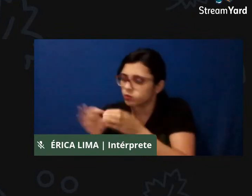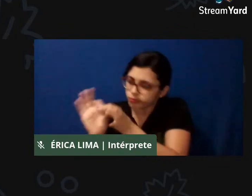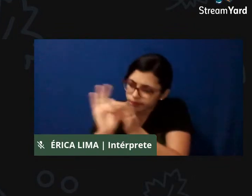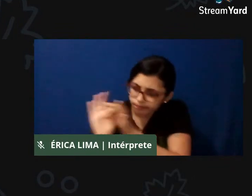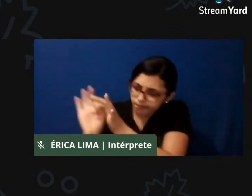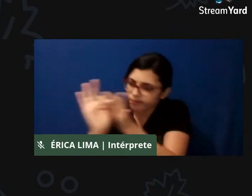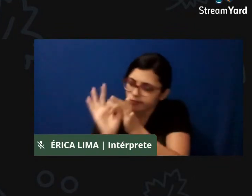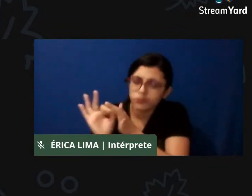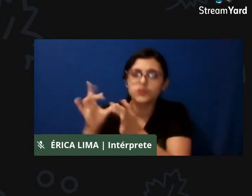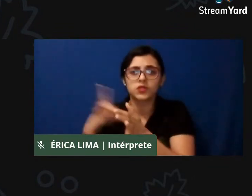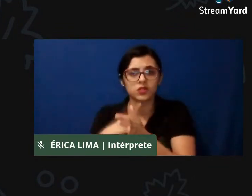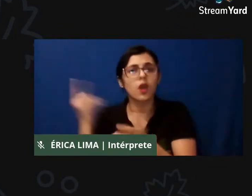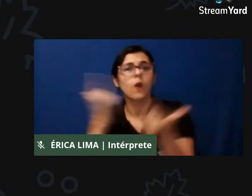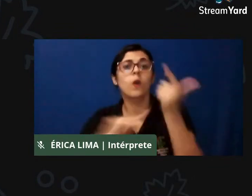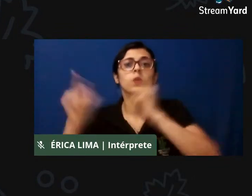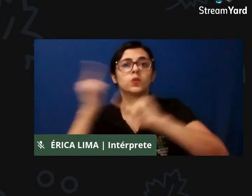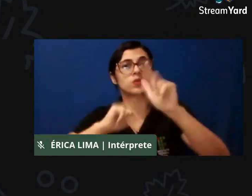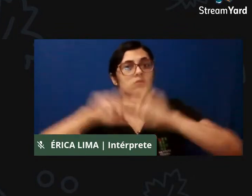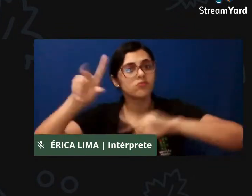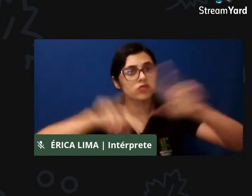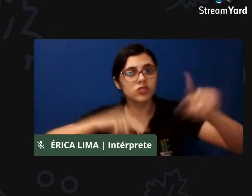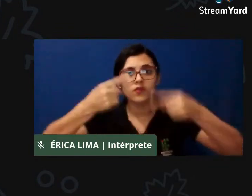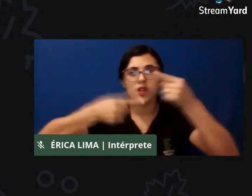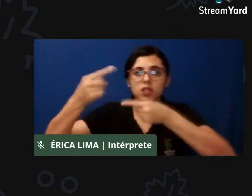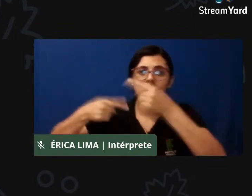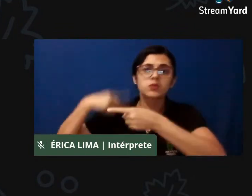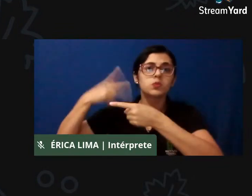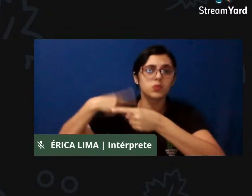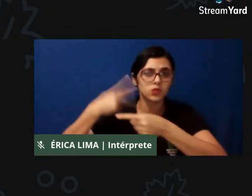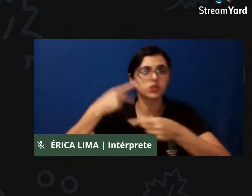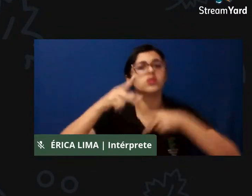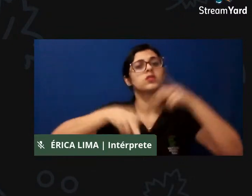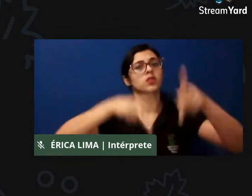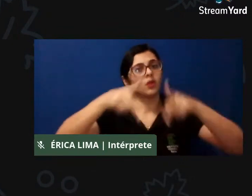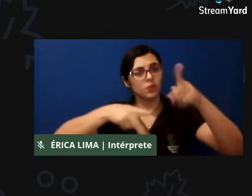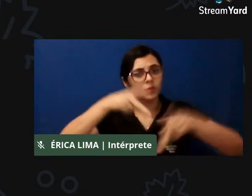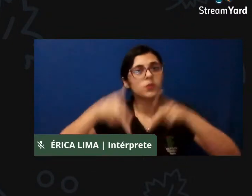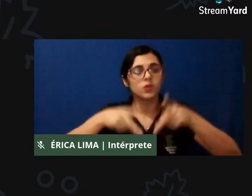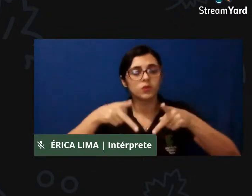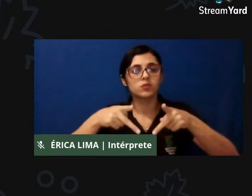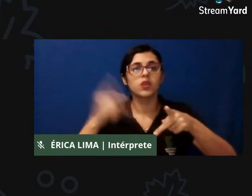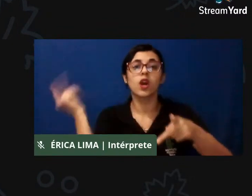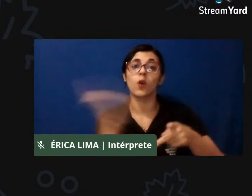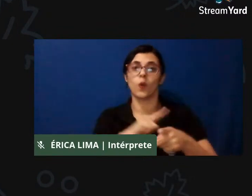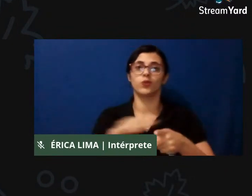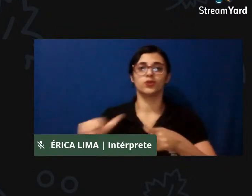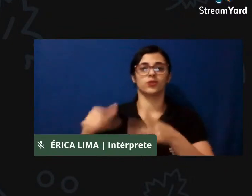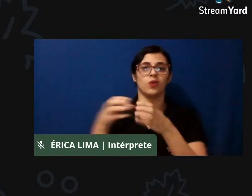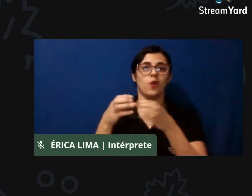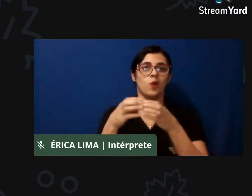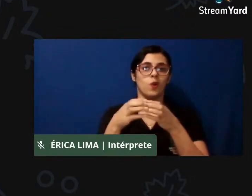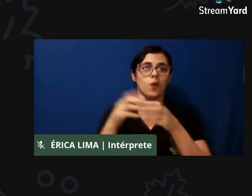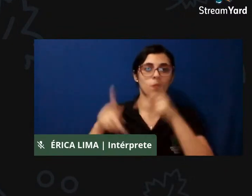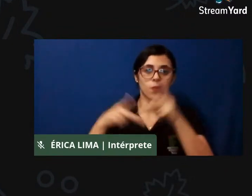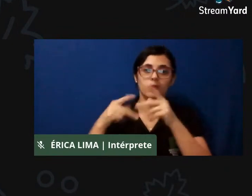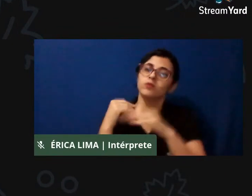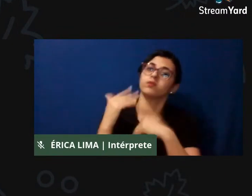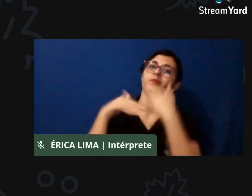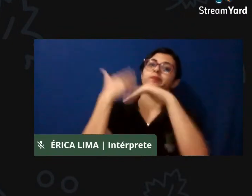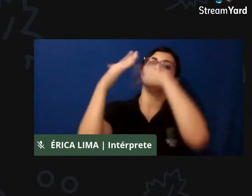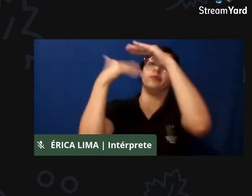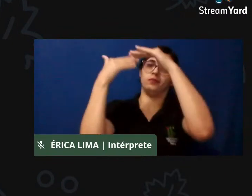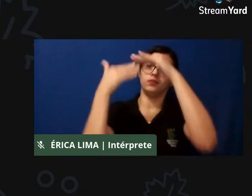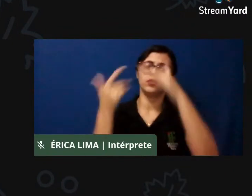públicas que possibilitaram o avançar de nosso povo no sentido de ter